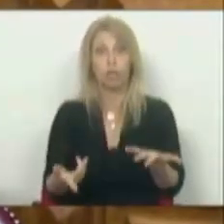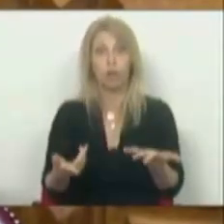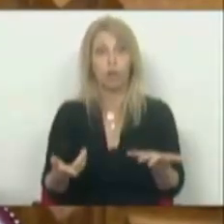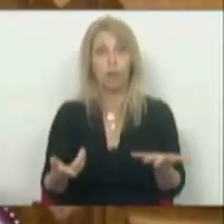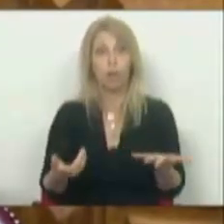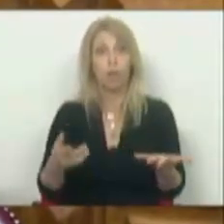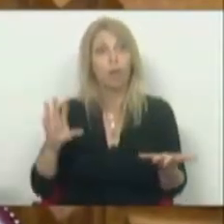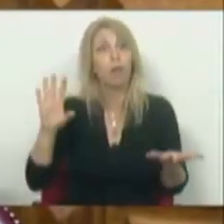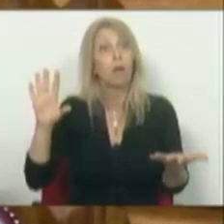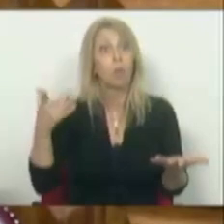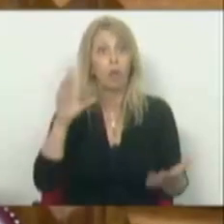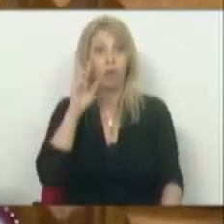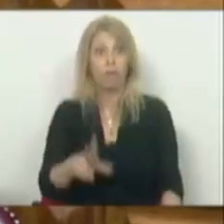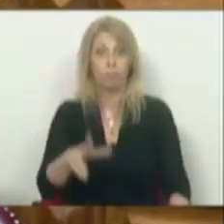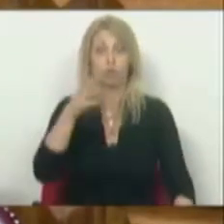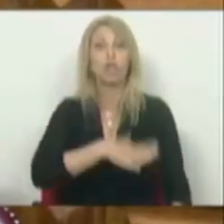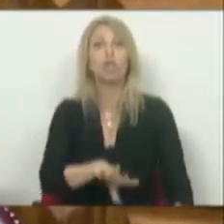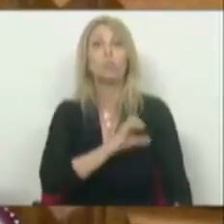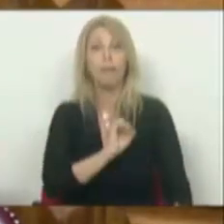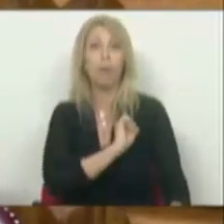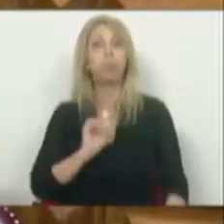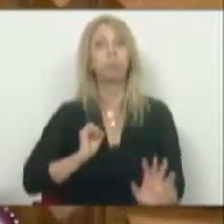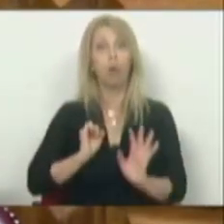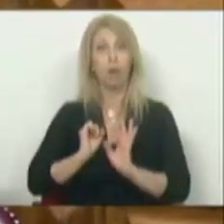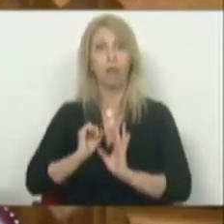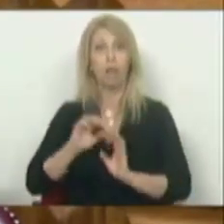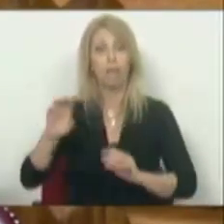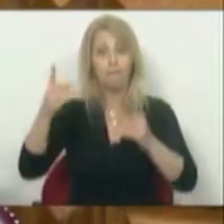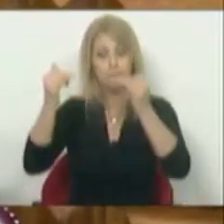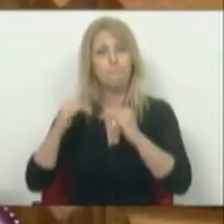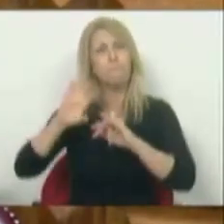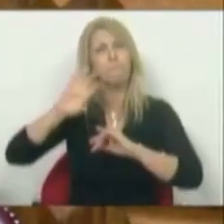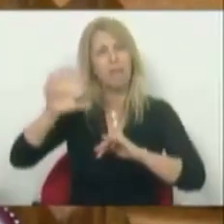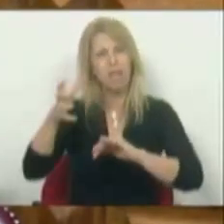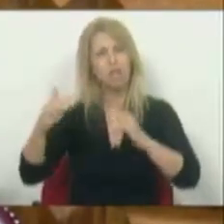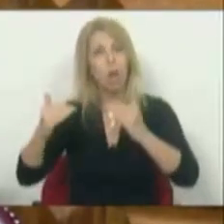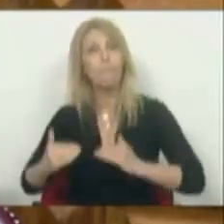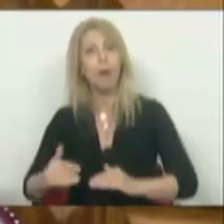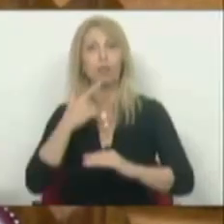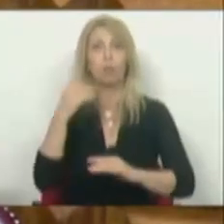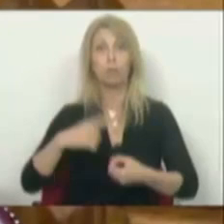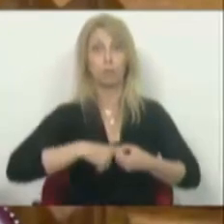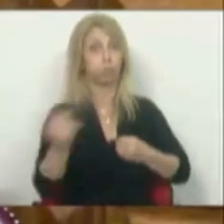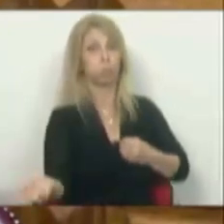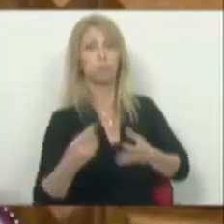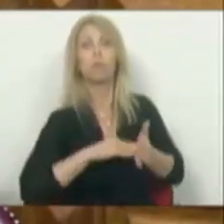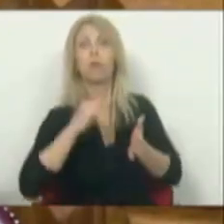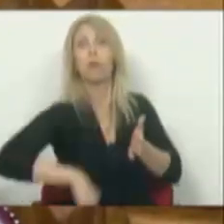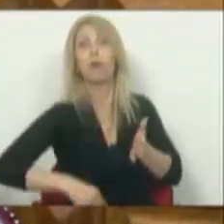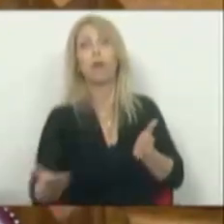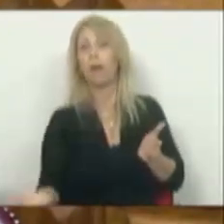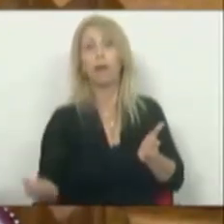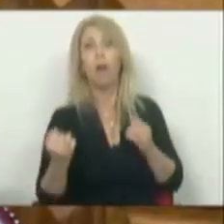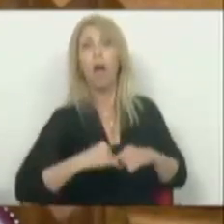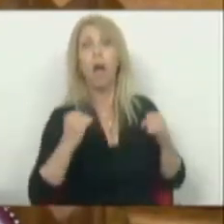visto Espanha, Polónia, Países Baixos a dizer que vão sair unilateralmente desse tratado que basicamente permite às grandes energéticas punir os